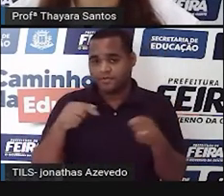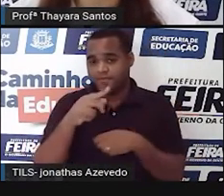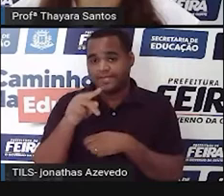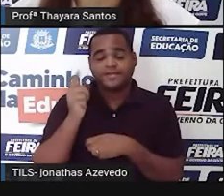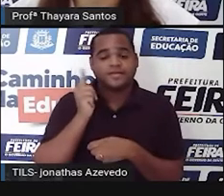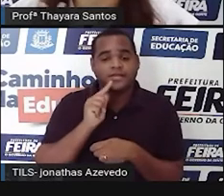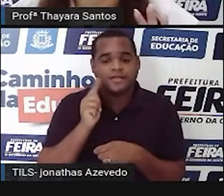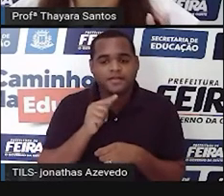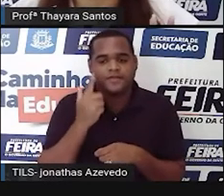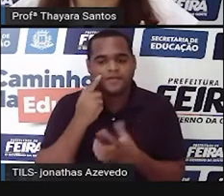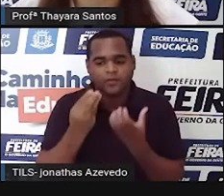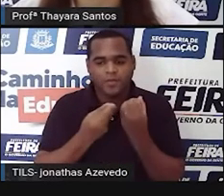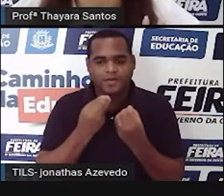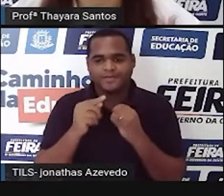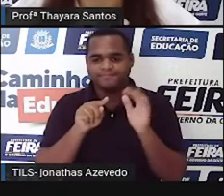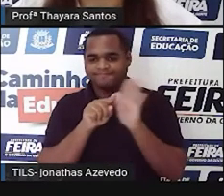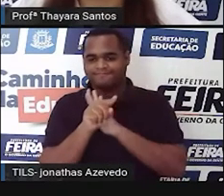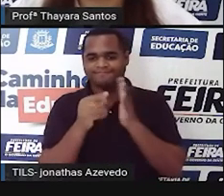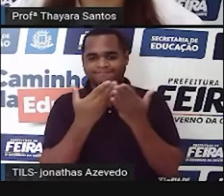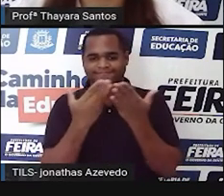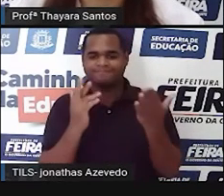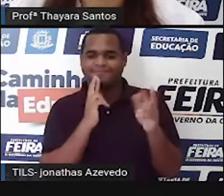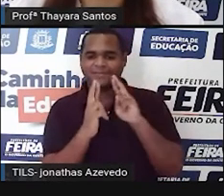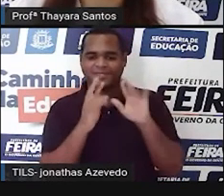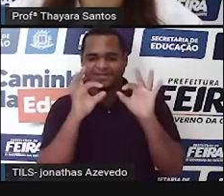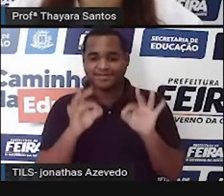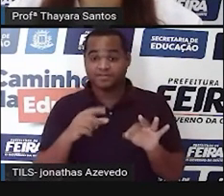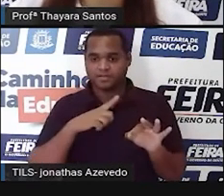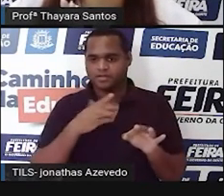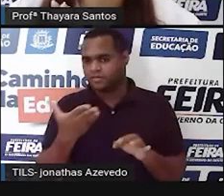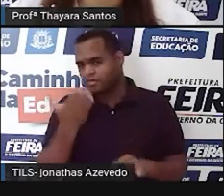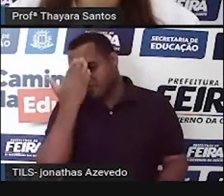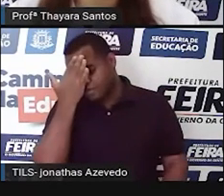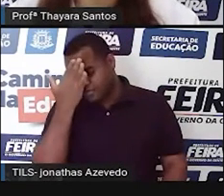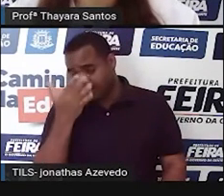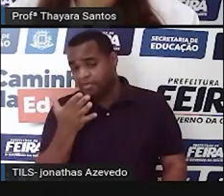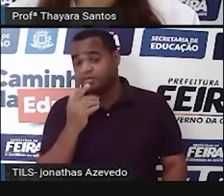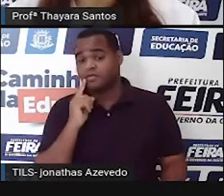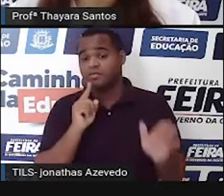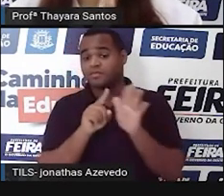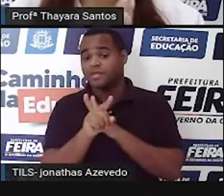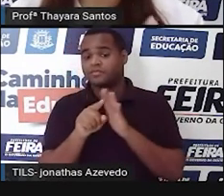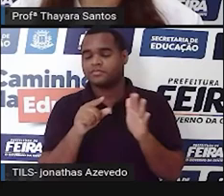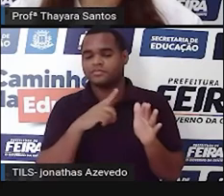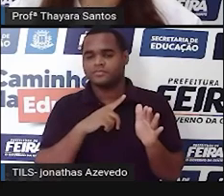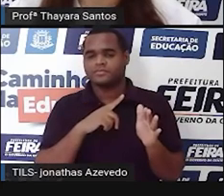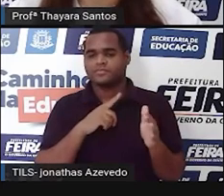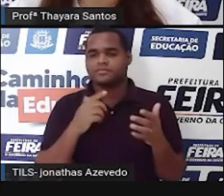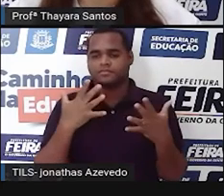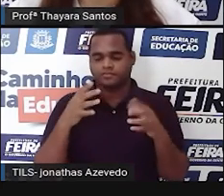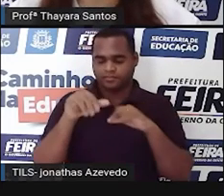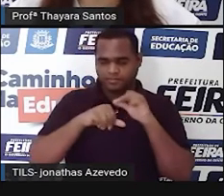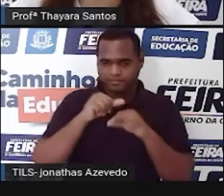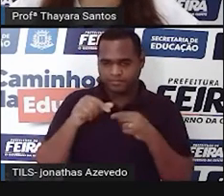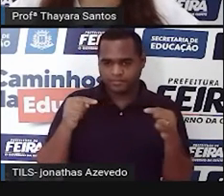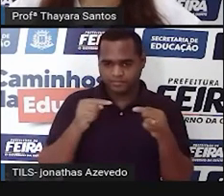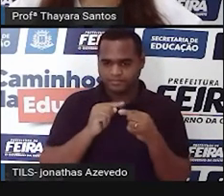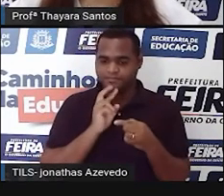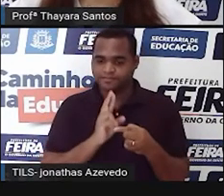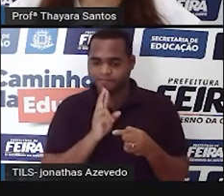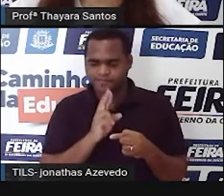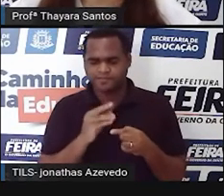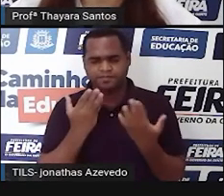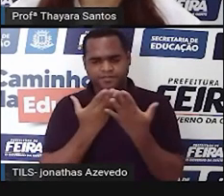porque a gente vai fazer o nosso fast quiz, que vocês já sabem como é que funciona, né? Vai aparecer uma pergunta aqui, vai ter as alternativas de resposta,